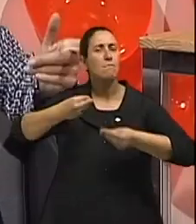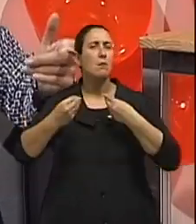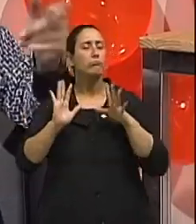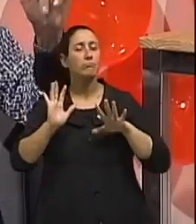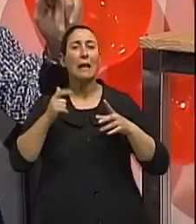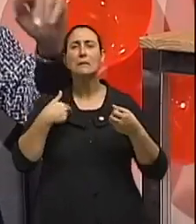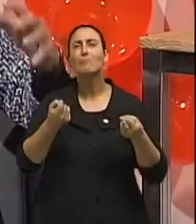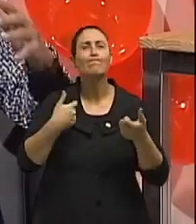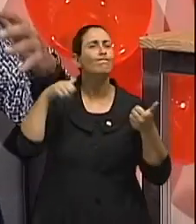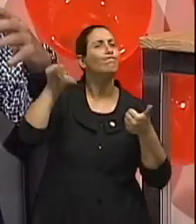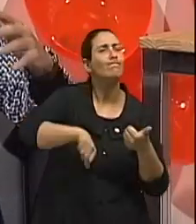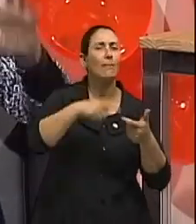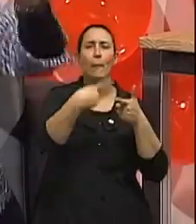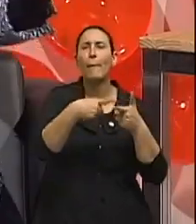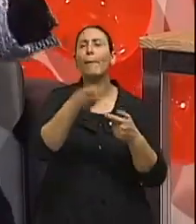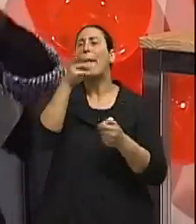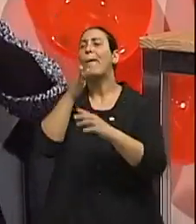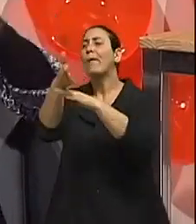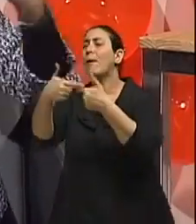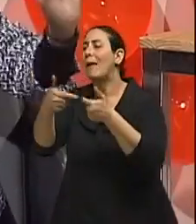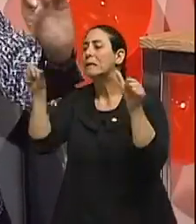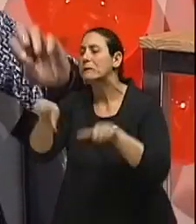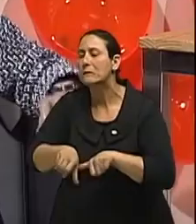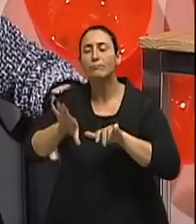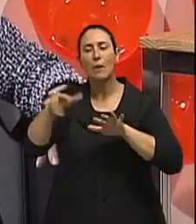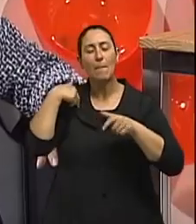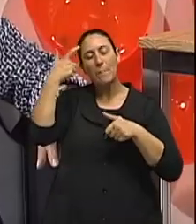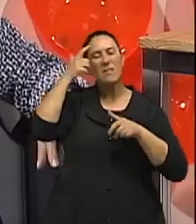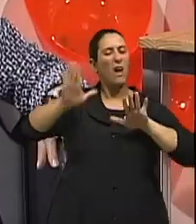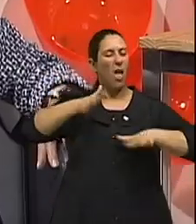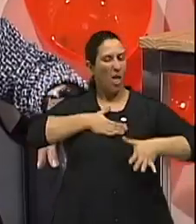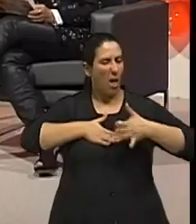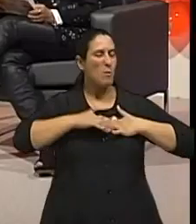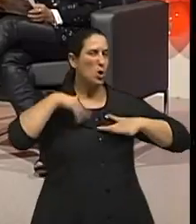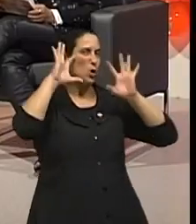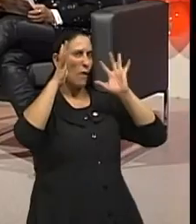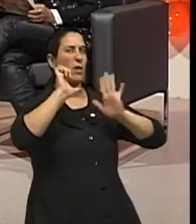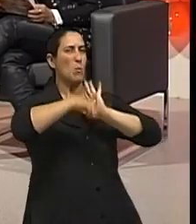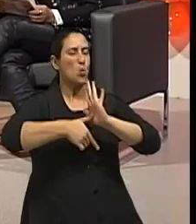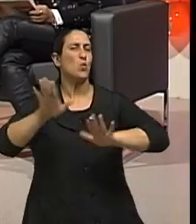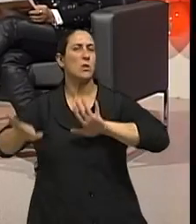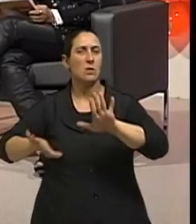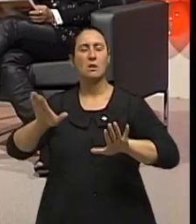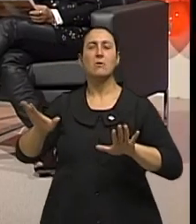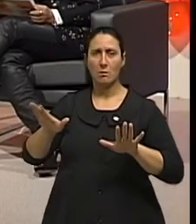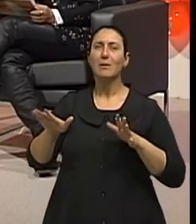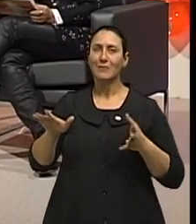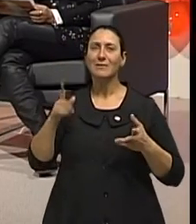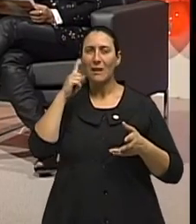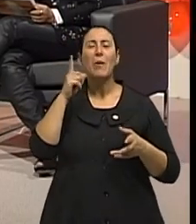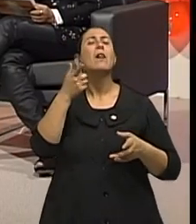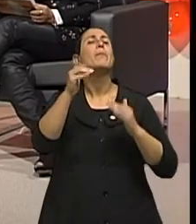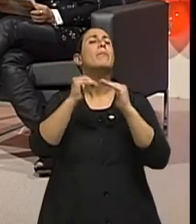mudar de plano e criatividade para sempre buscar planos alternativos. o idoso, doutora? Vamos falar pessoas que já passaram 60,